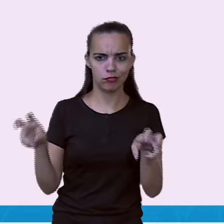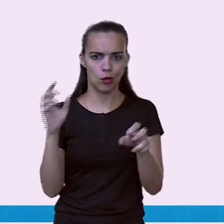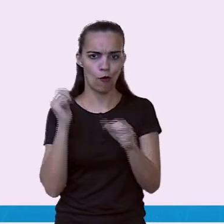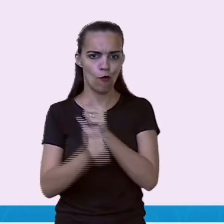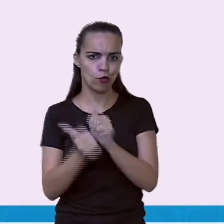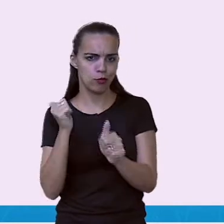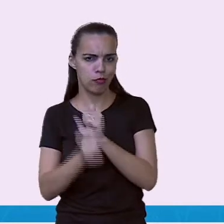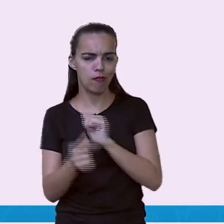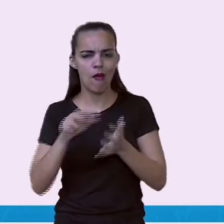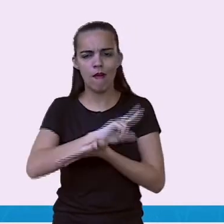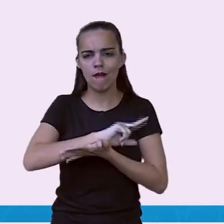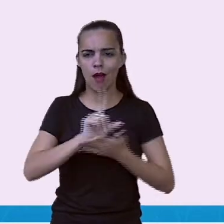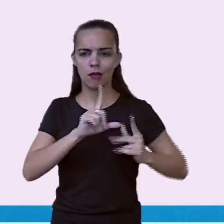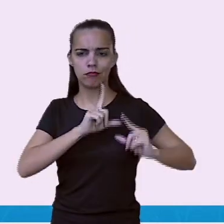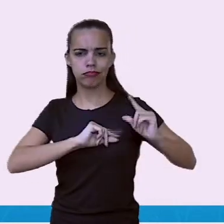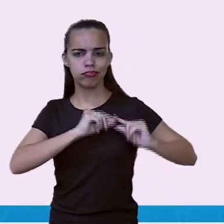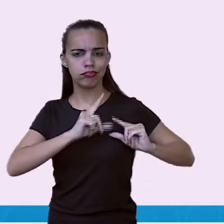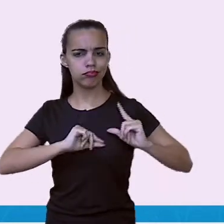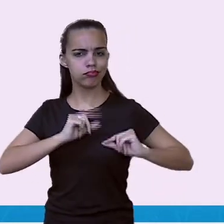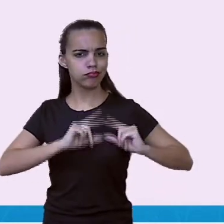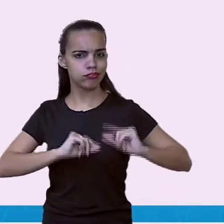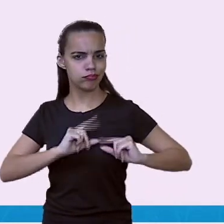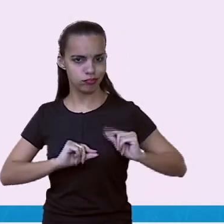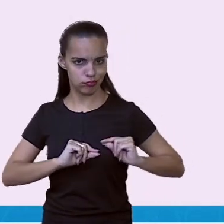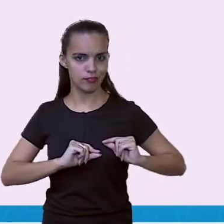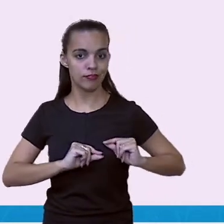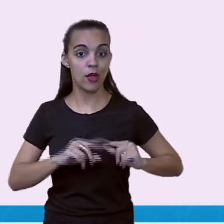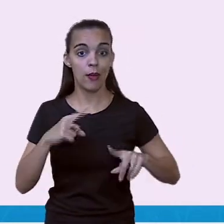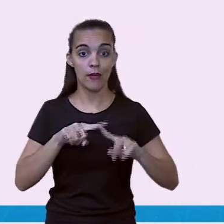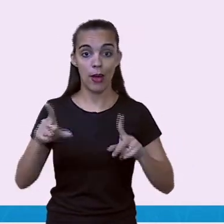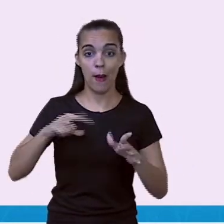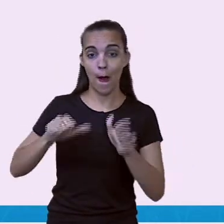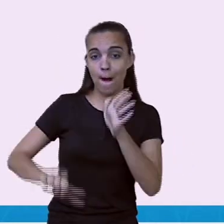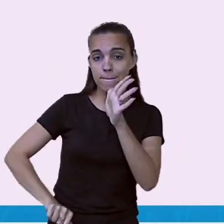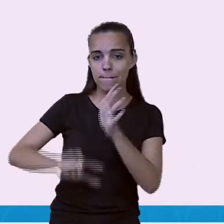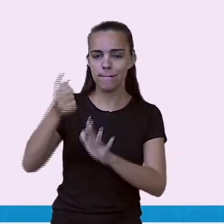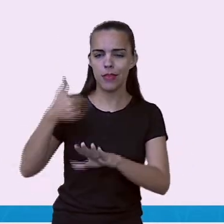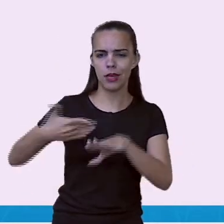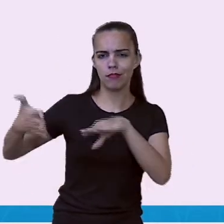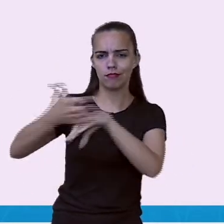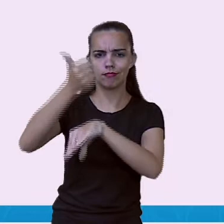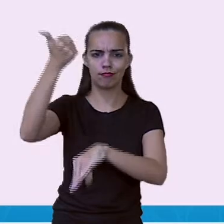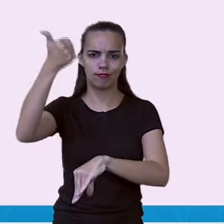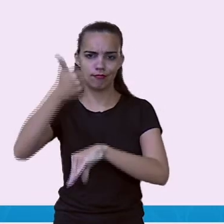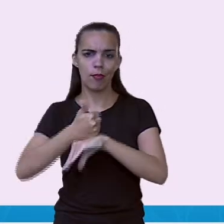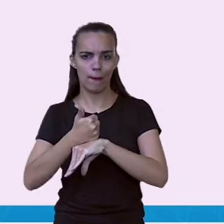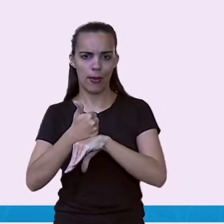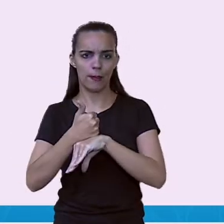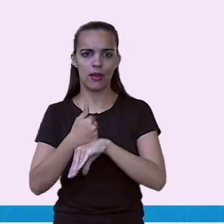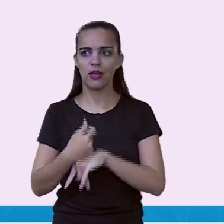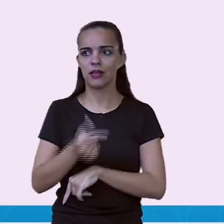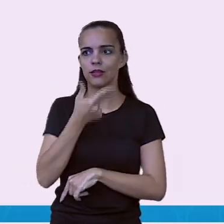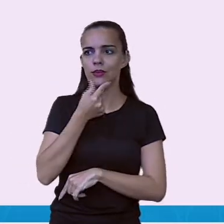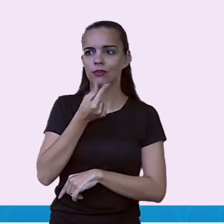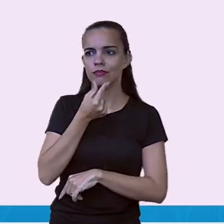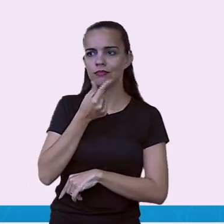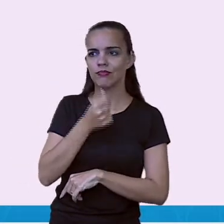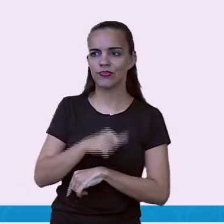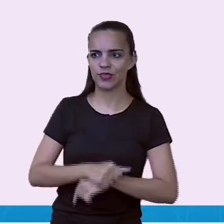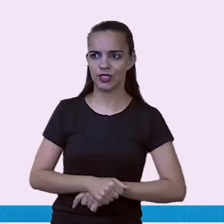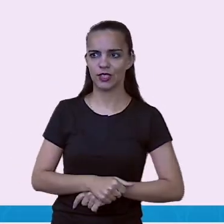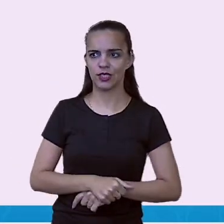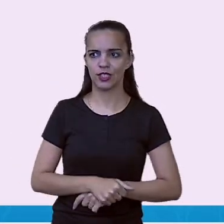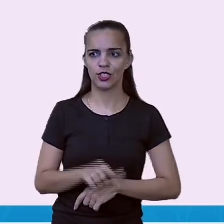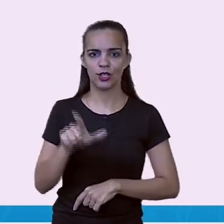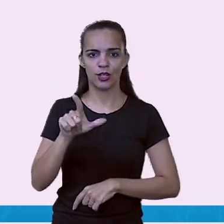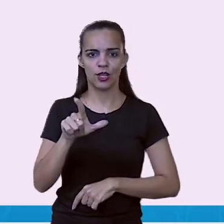América de Lionel Messi que pouco conseguiu fazer na partida decisiva. Mais um baile em